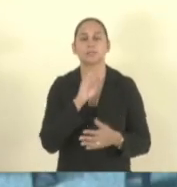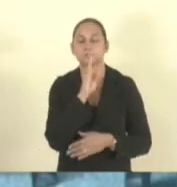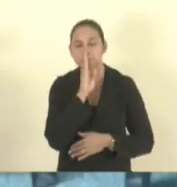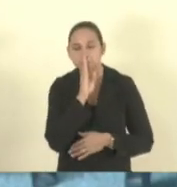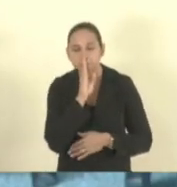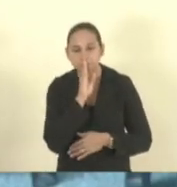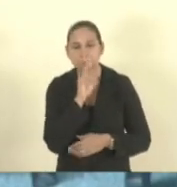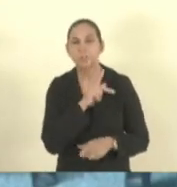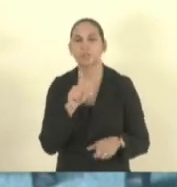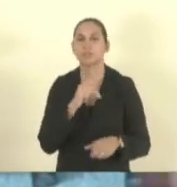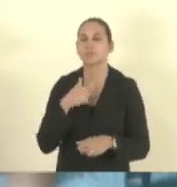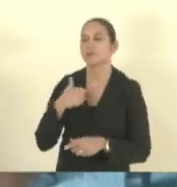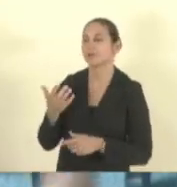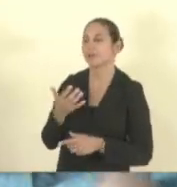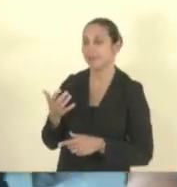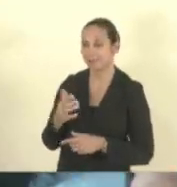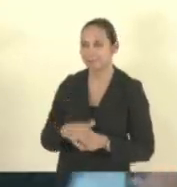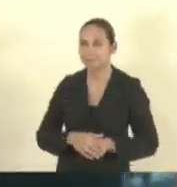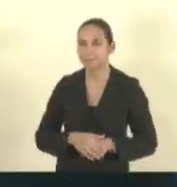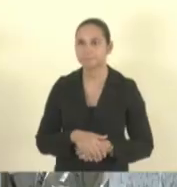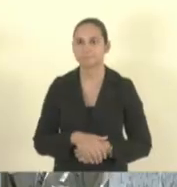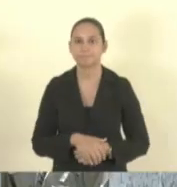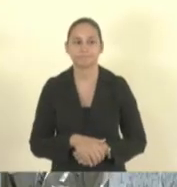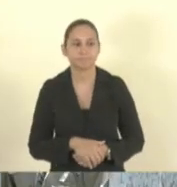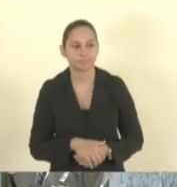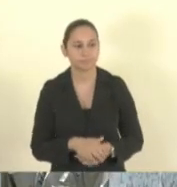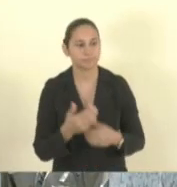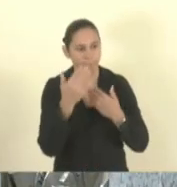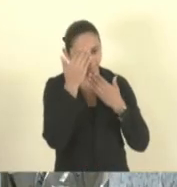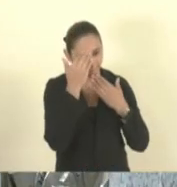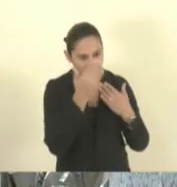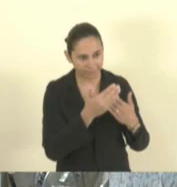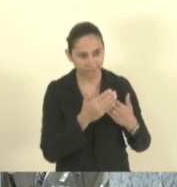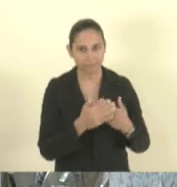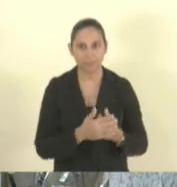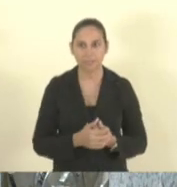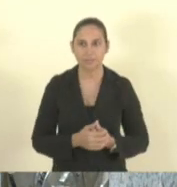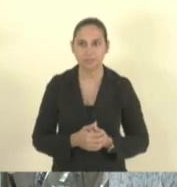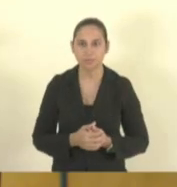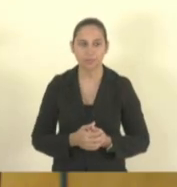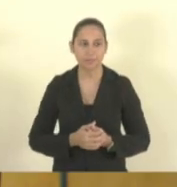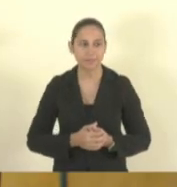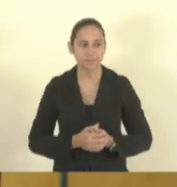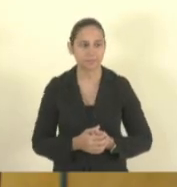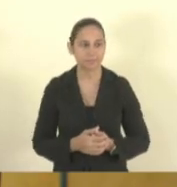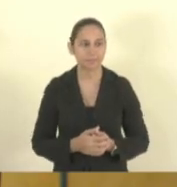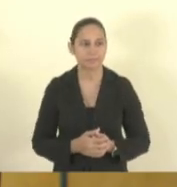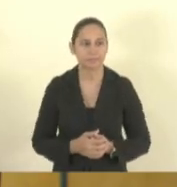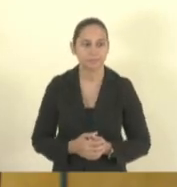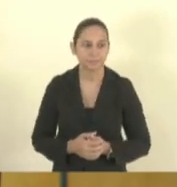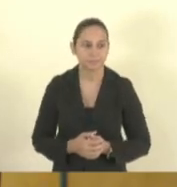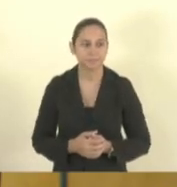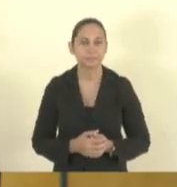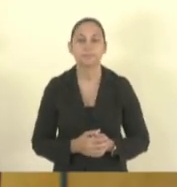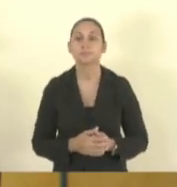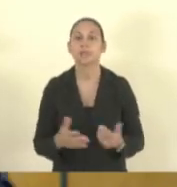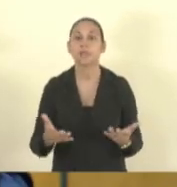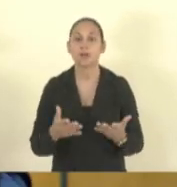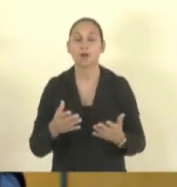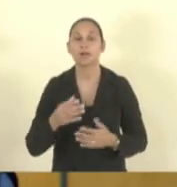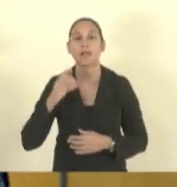é o que eles pensam o que eles querem fazer obrigado Adios vou passar a palavra para o deputado Fabrício Gandino para as suas